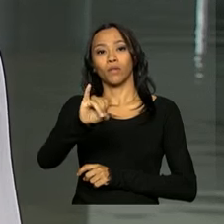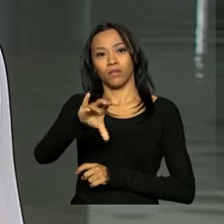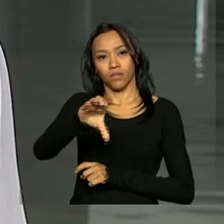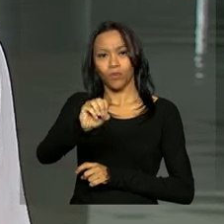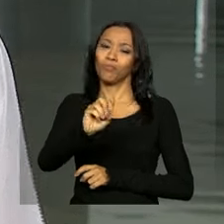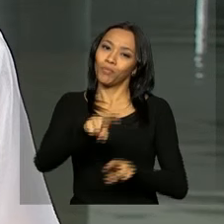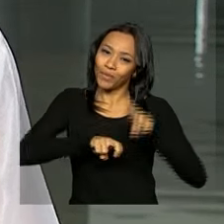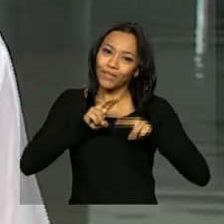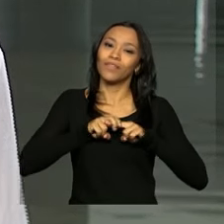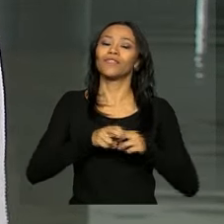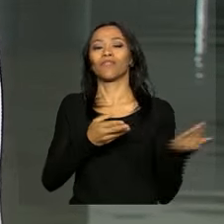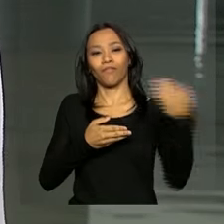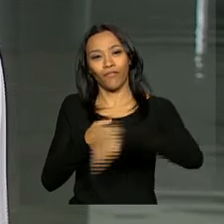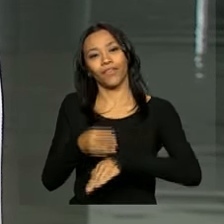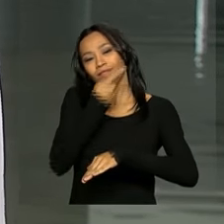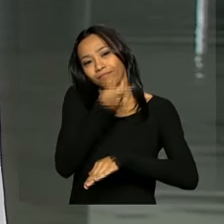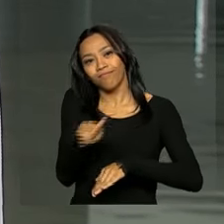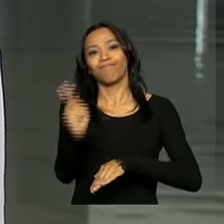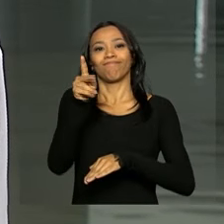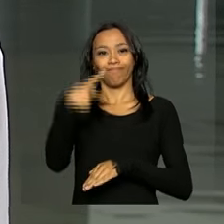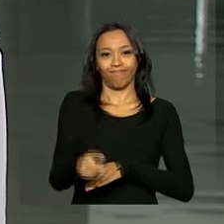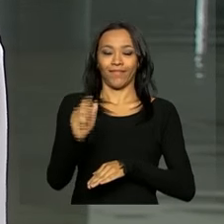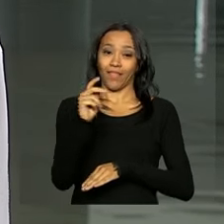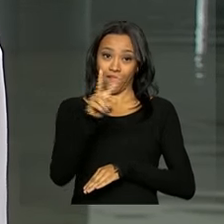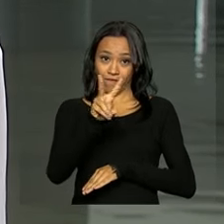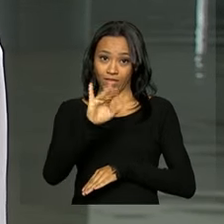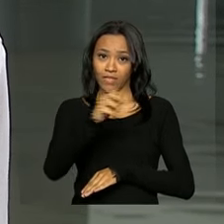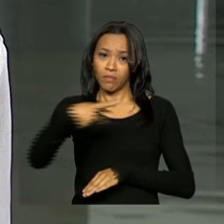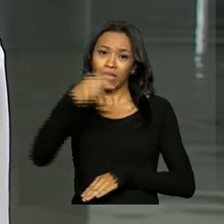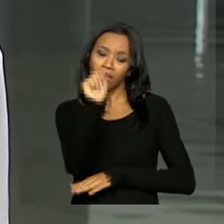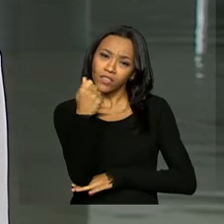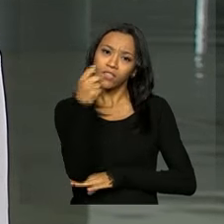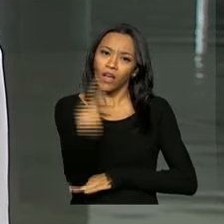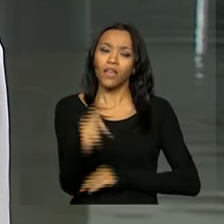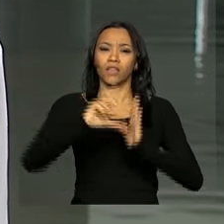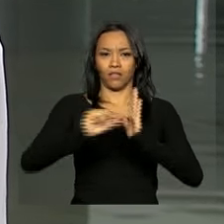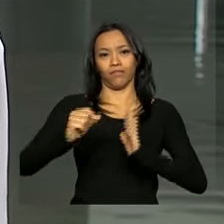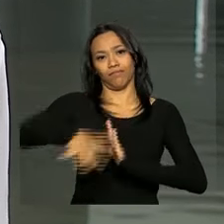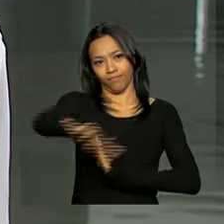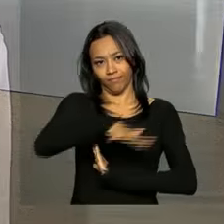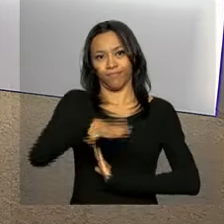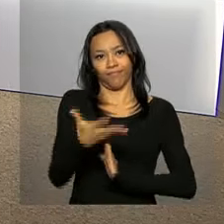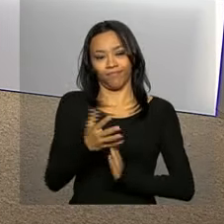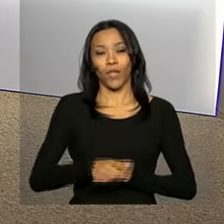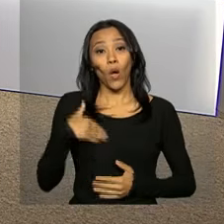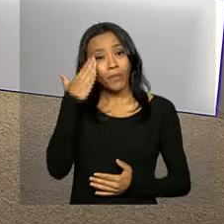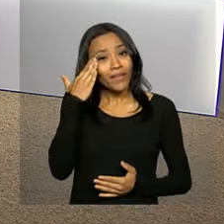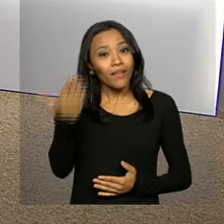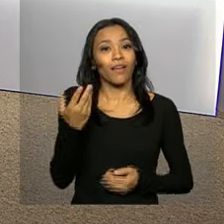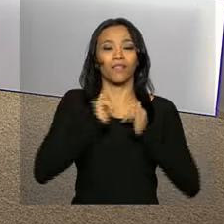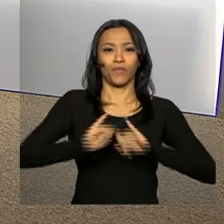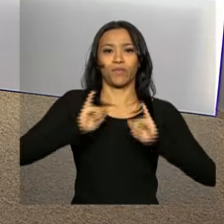haverá essa visita, essa audiência de cortesia à vice-presidente da Argentina ainda hoje aqui no Palácio do Planalto. Jaime. Ana, muito obrigado